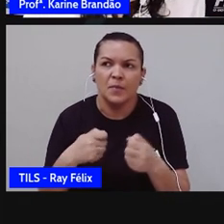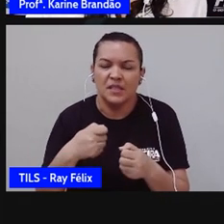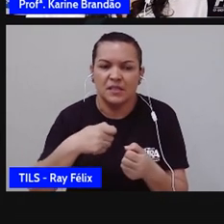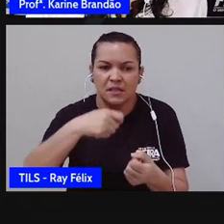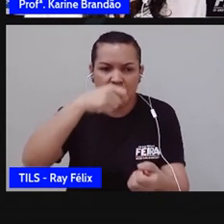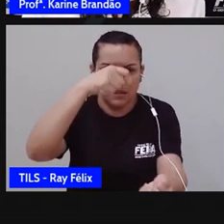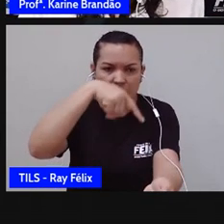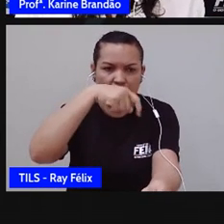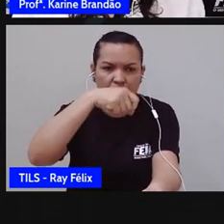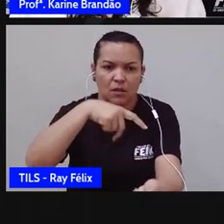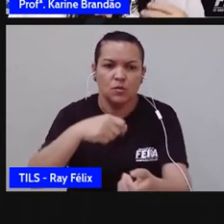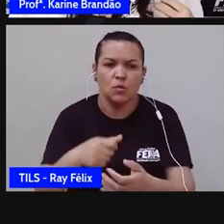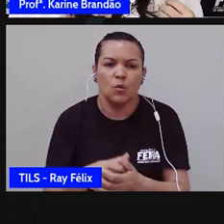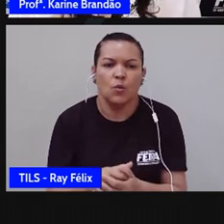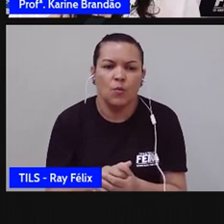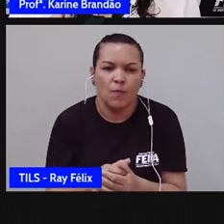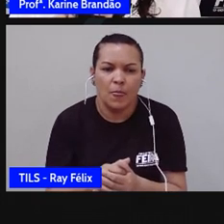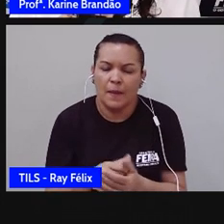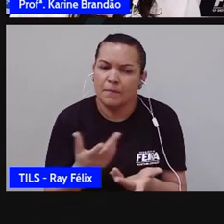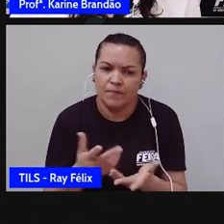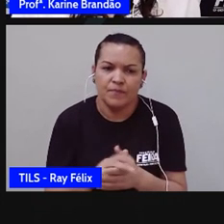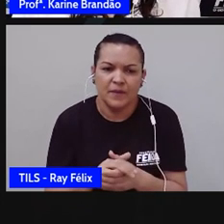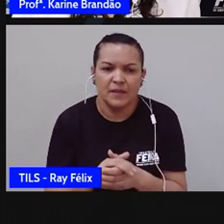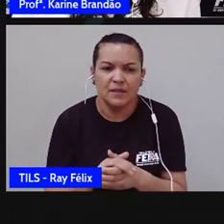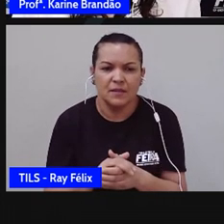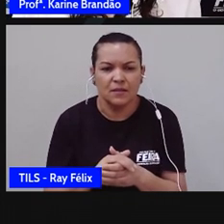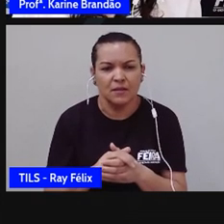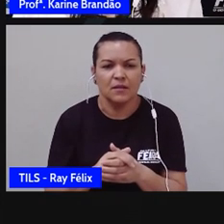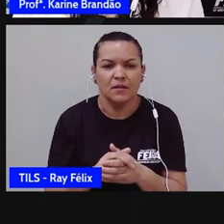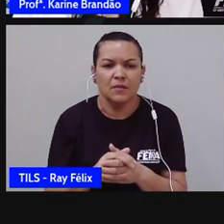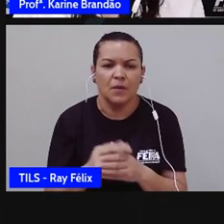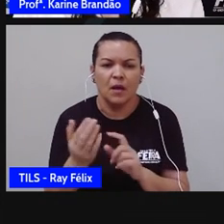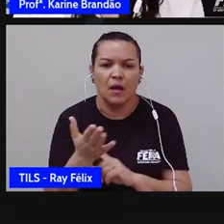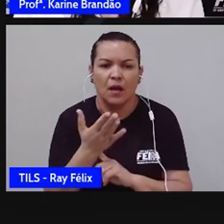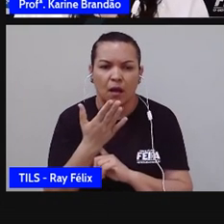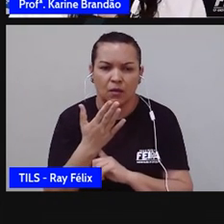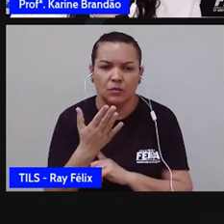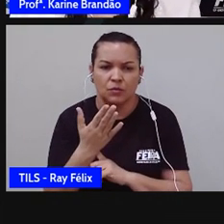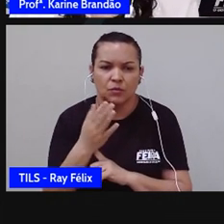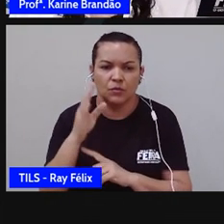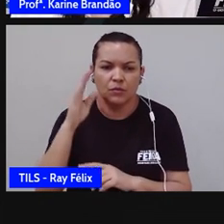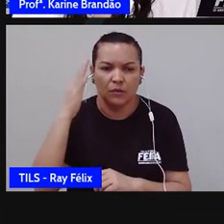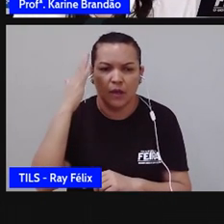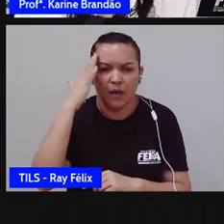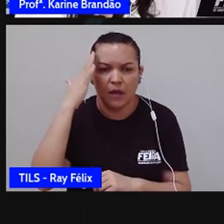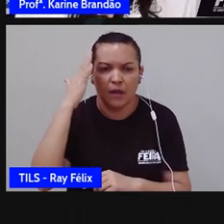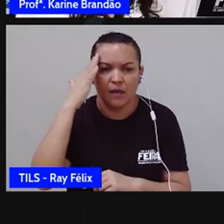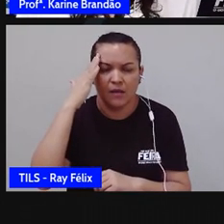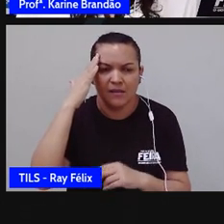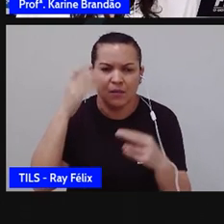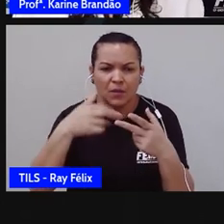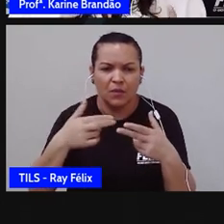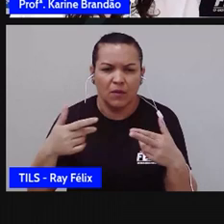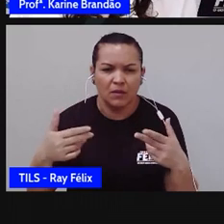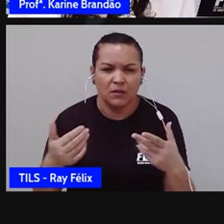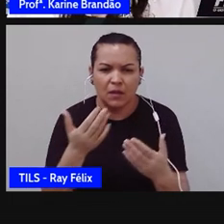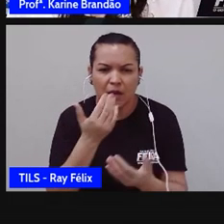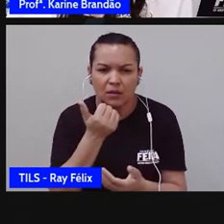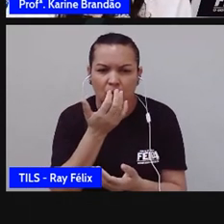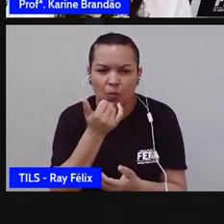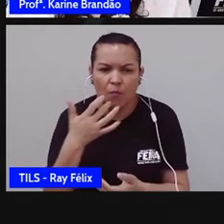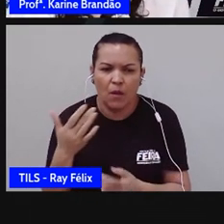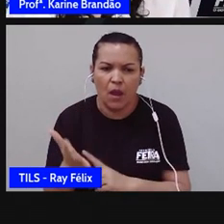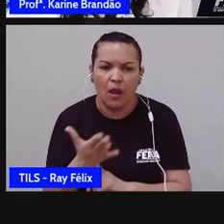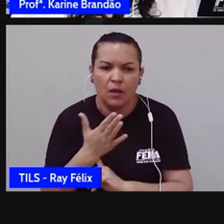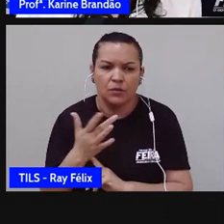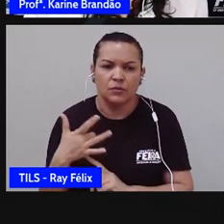antirrábico, quando a gente precisa saber sobre a qualidade dos nossos alimentos, tudo isso